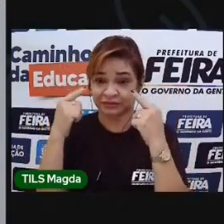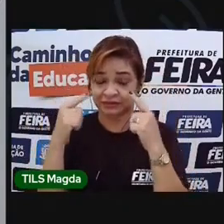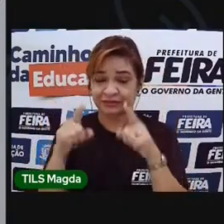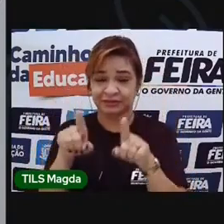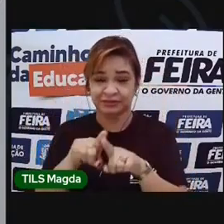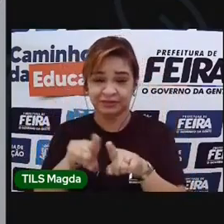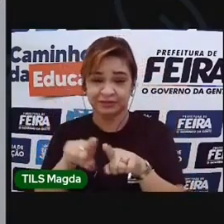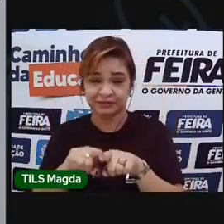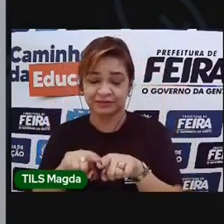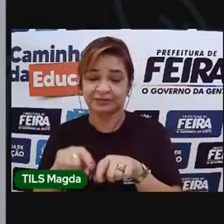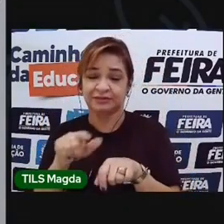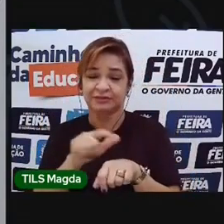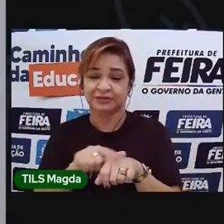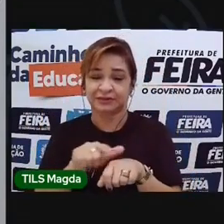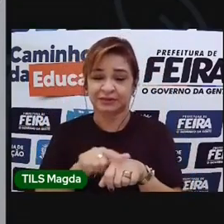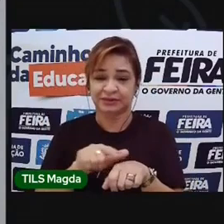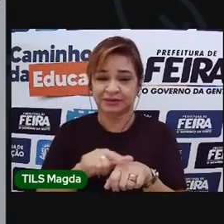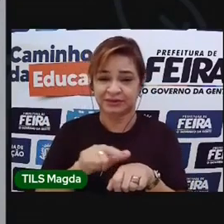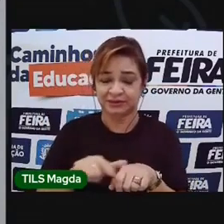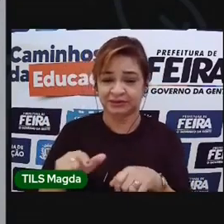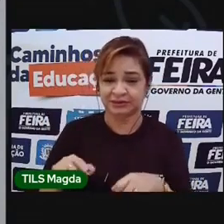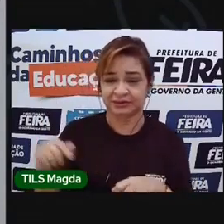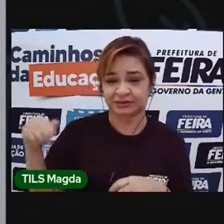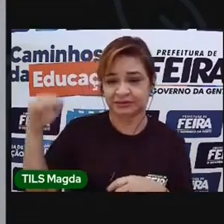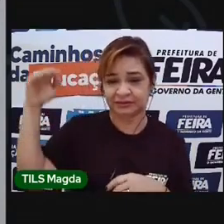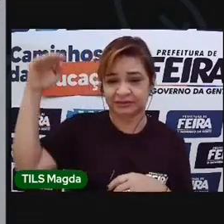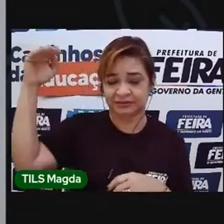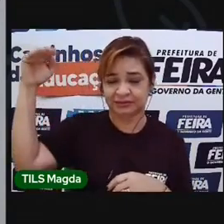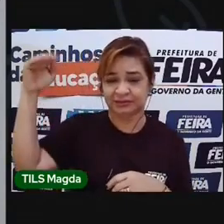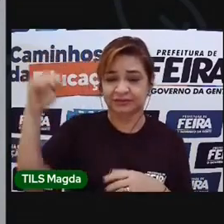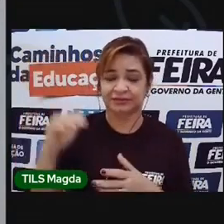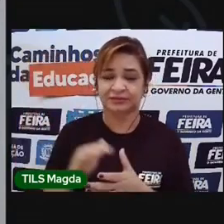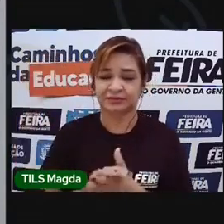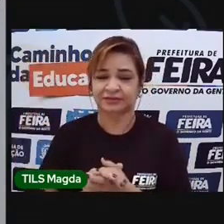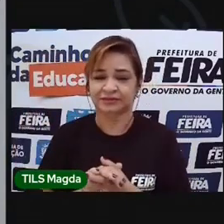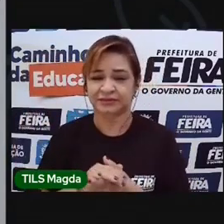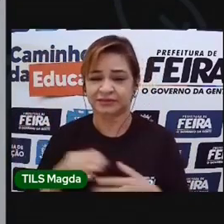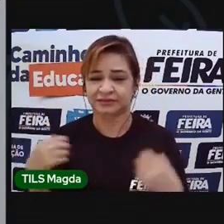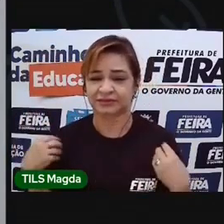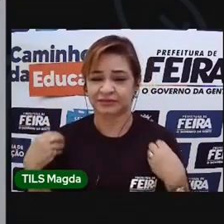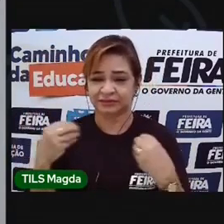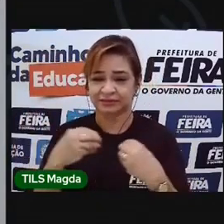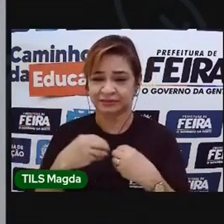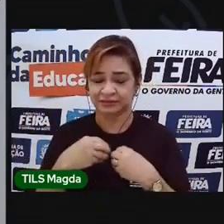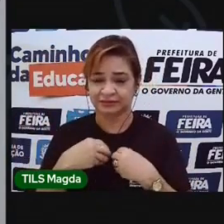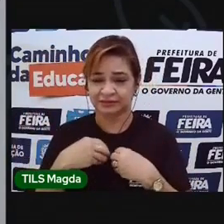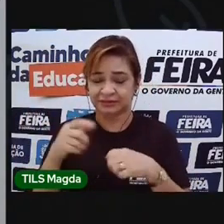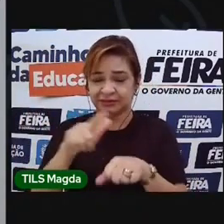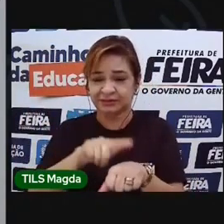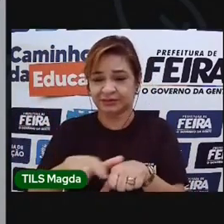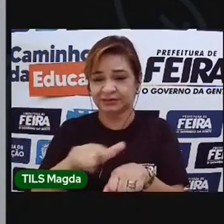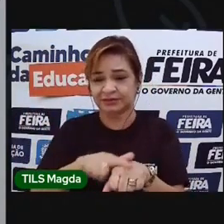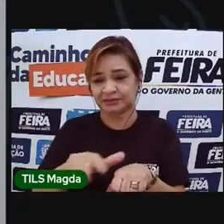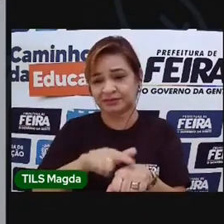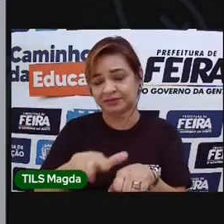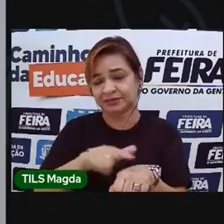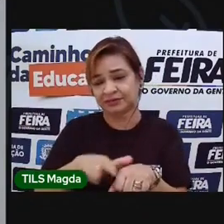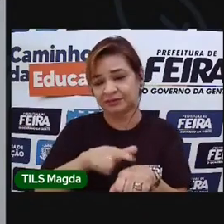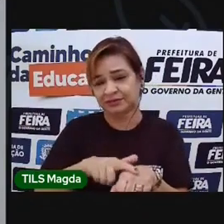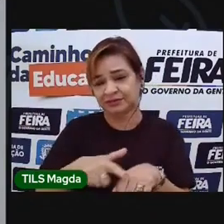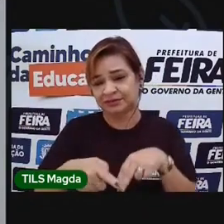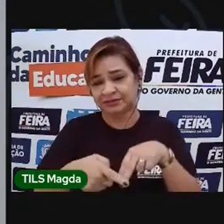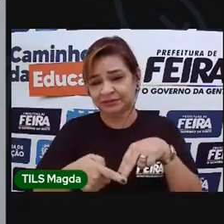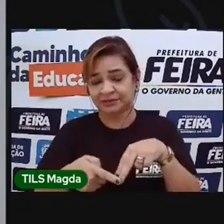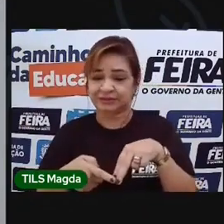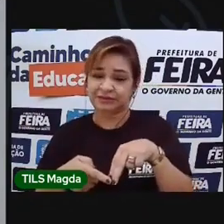castanhos. Minha estatura é mediana. Estou usando blusa, lilás, calças